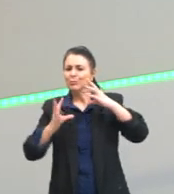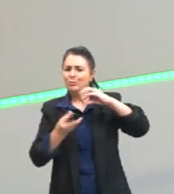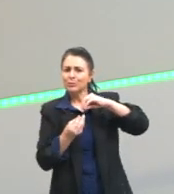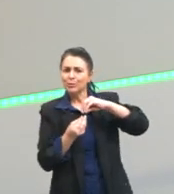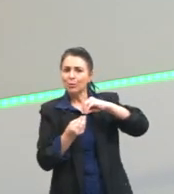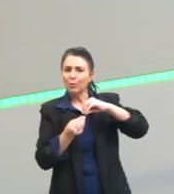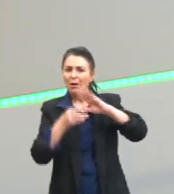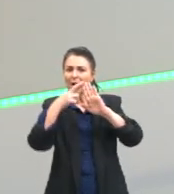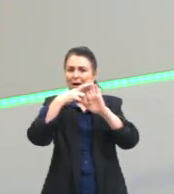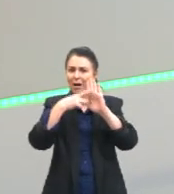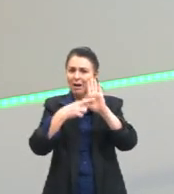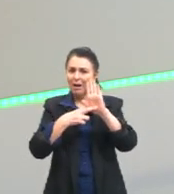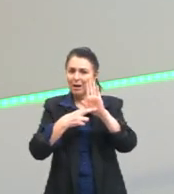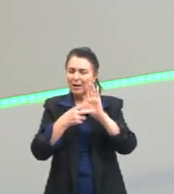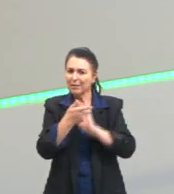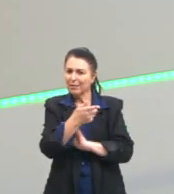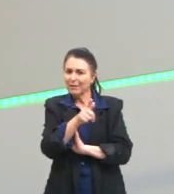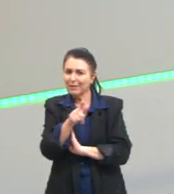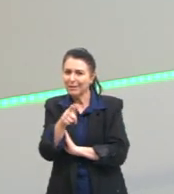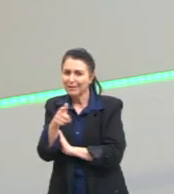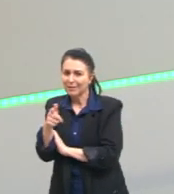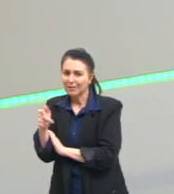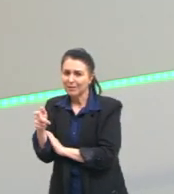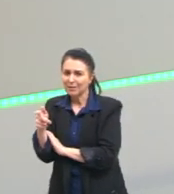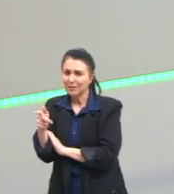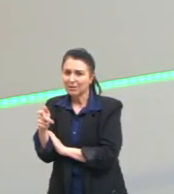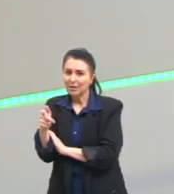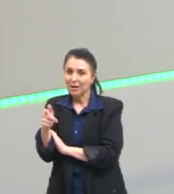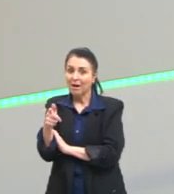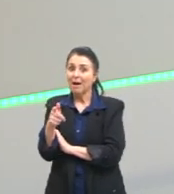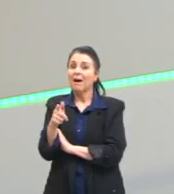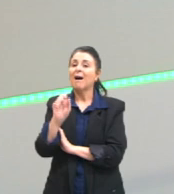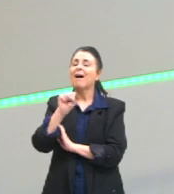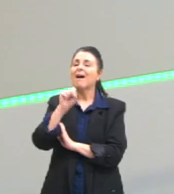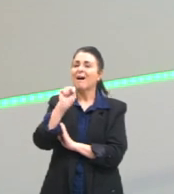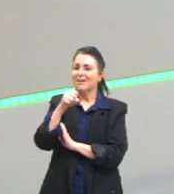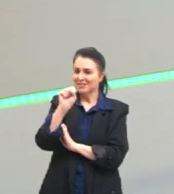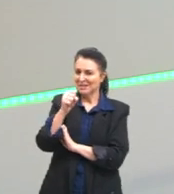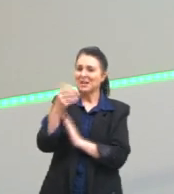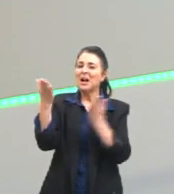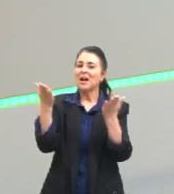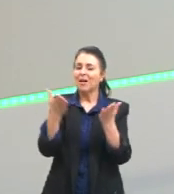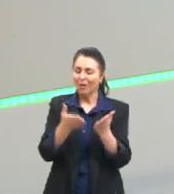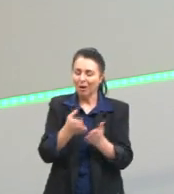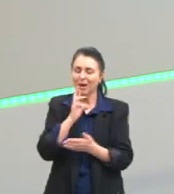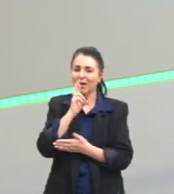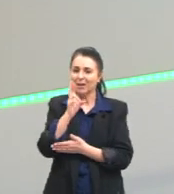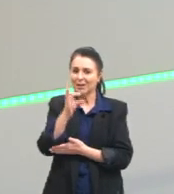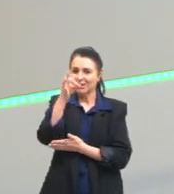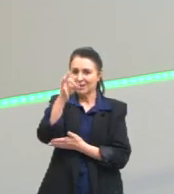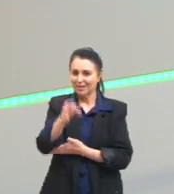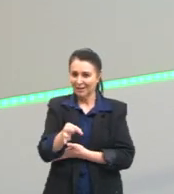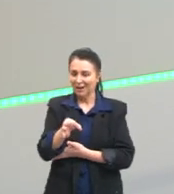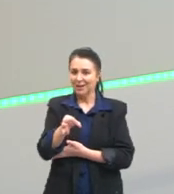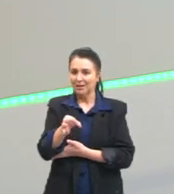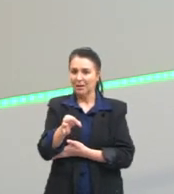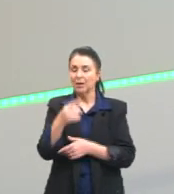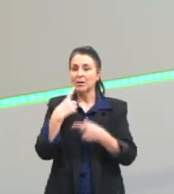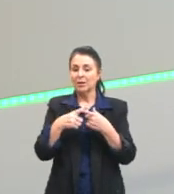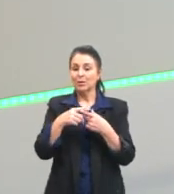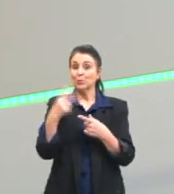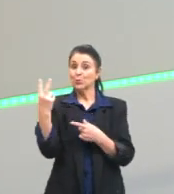Aí, ok. Chegamos na nossa alternativa correta. Por quê? Porque eles estão dizendo que